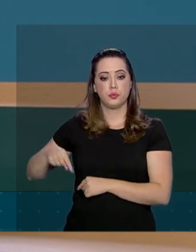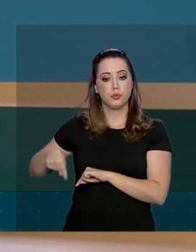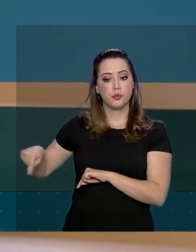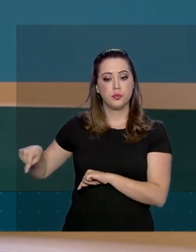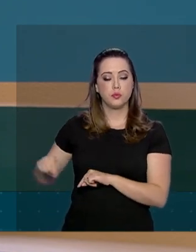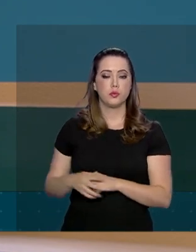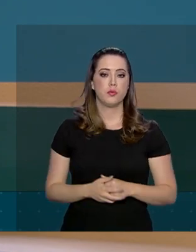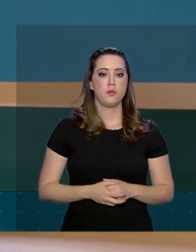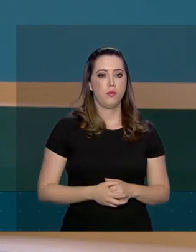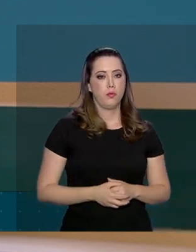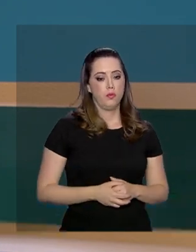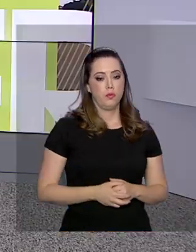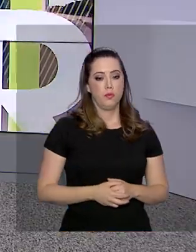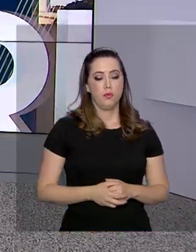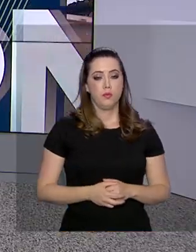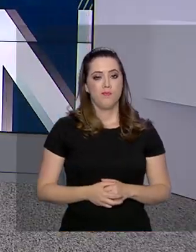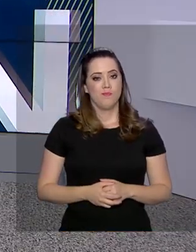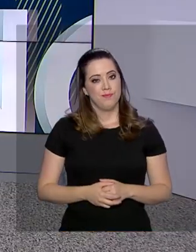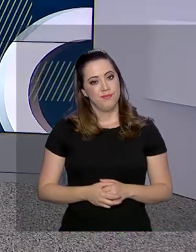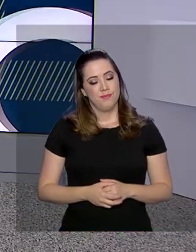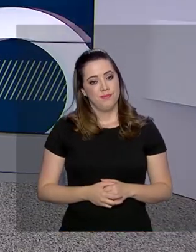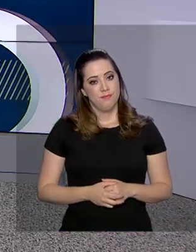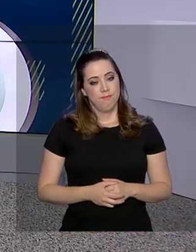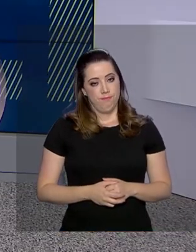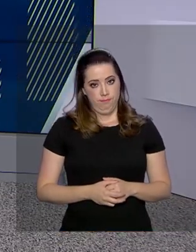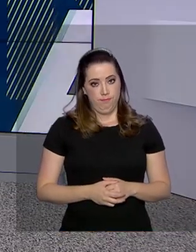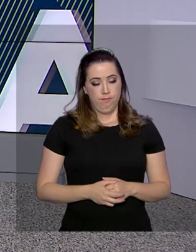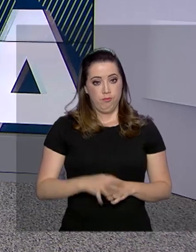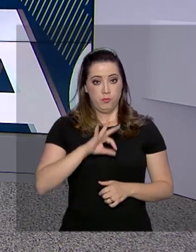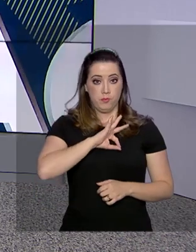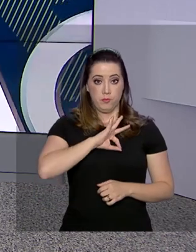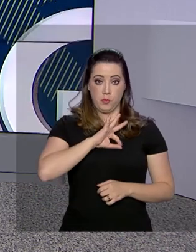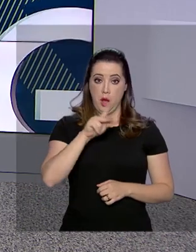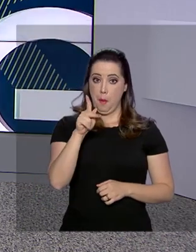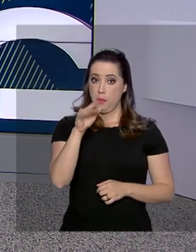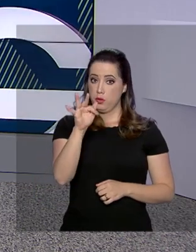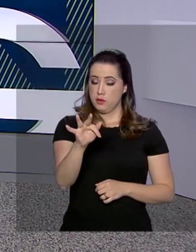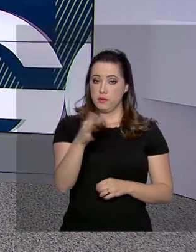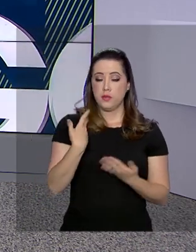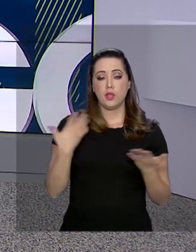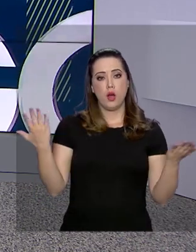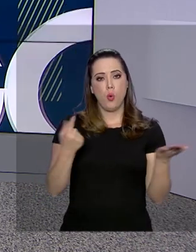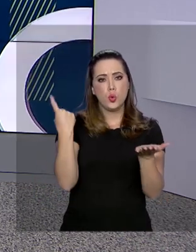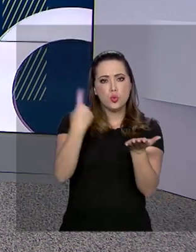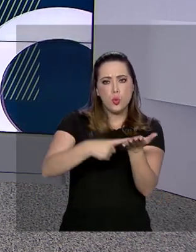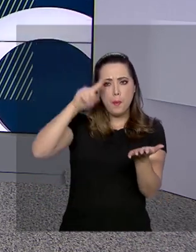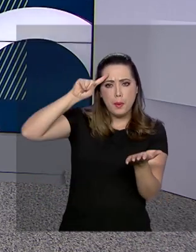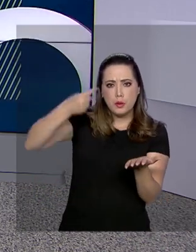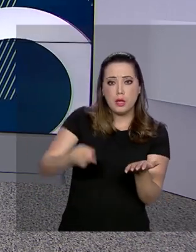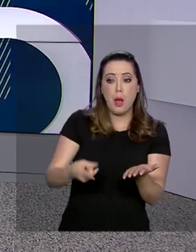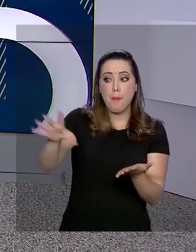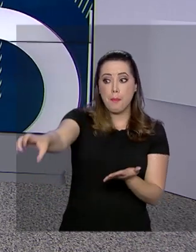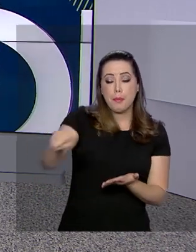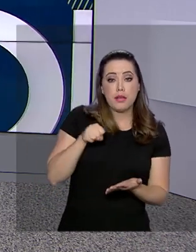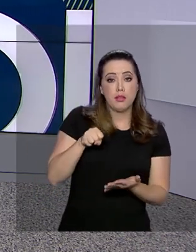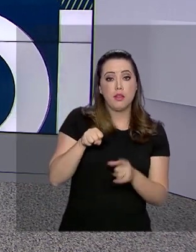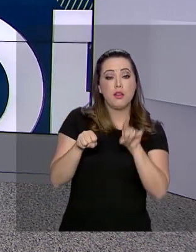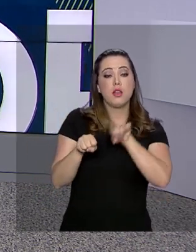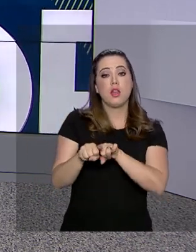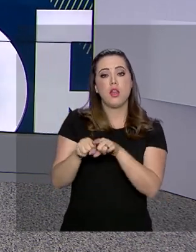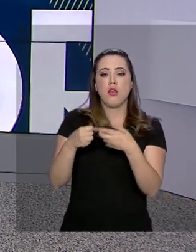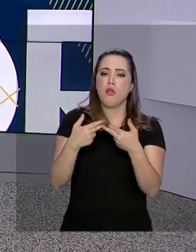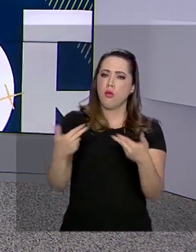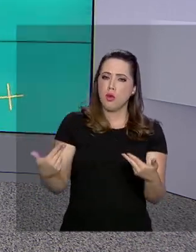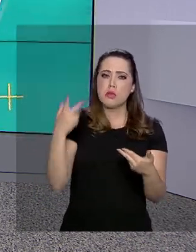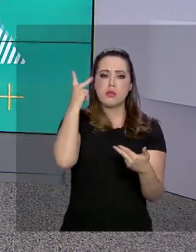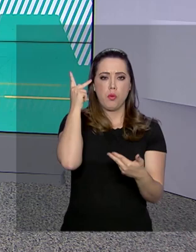aparece aí na sua tela. A Polícia Federal cumpriu hoje mandados de busca e apreensão em São José do Rio Preto e em